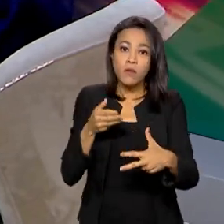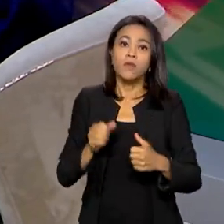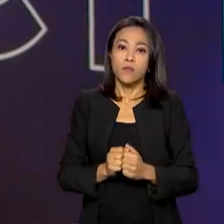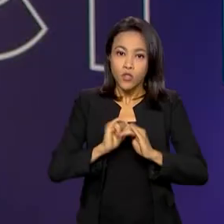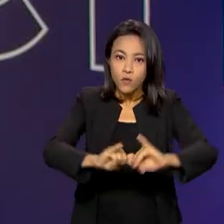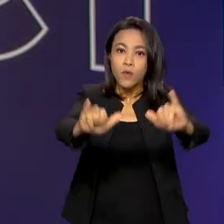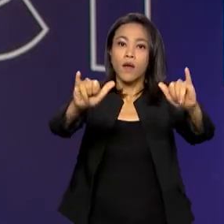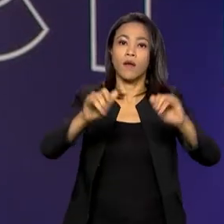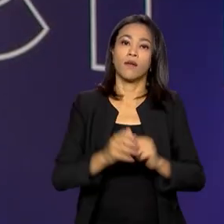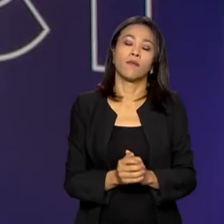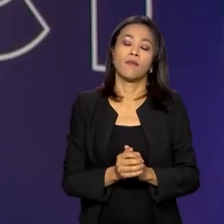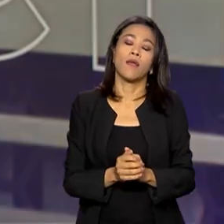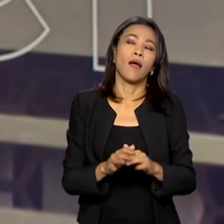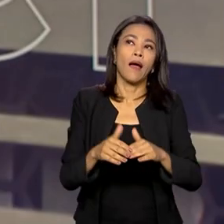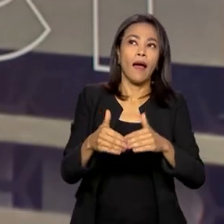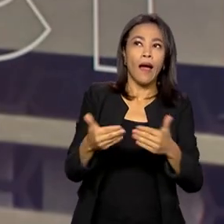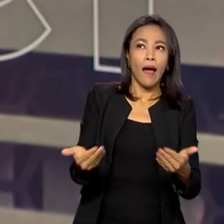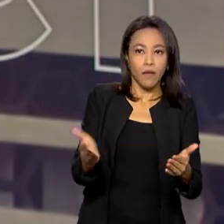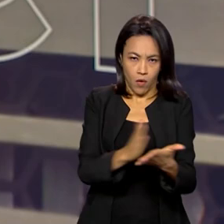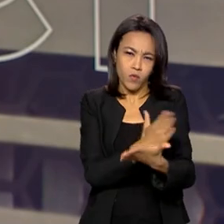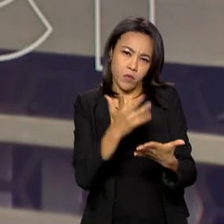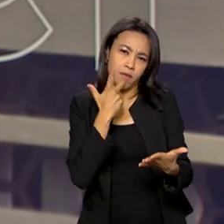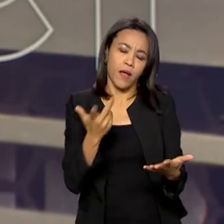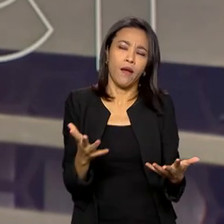E pode-se falar, ah, mas